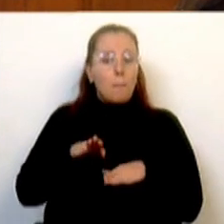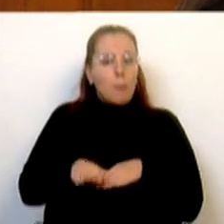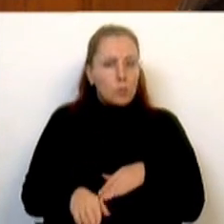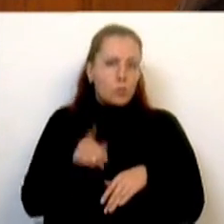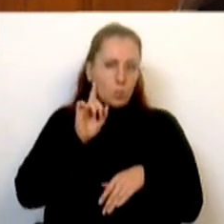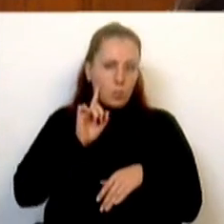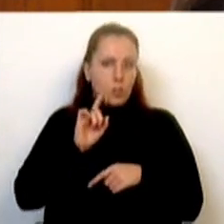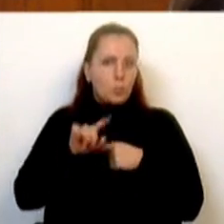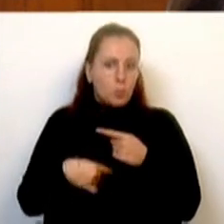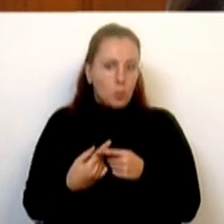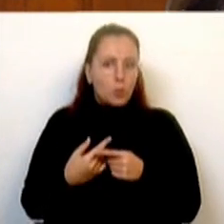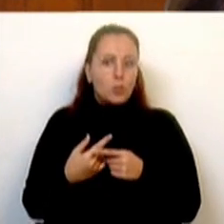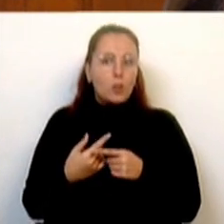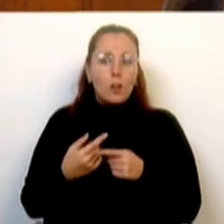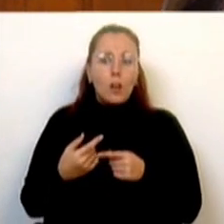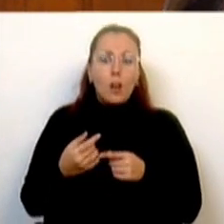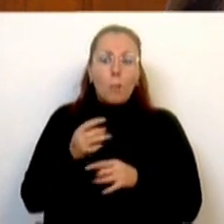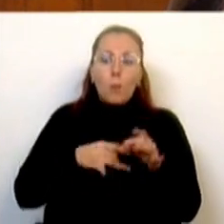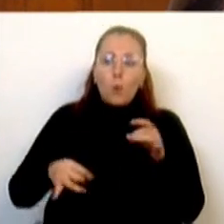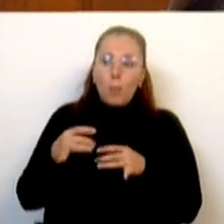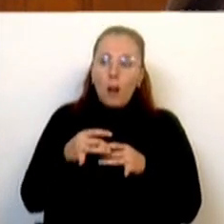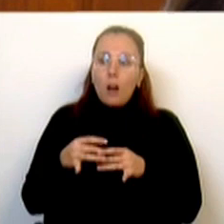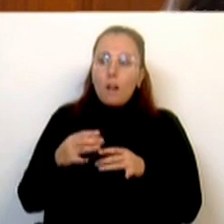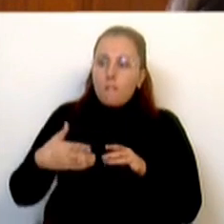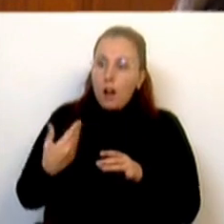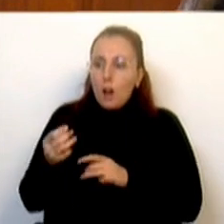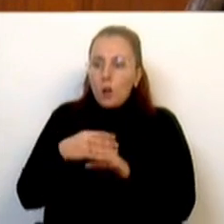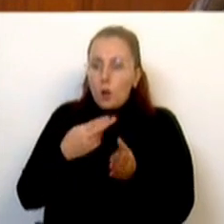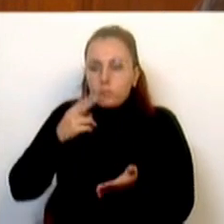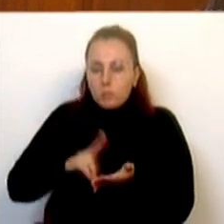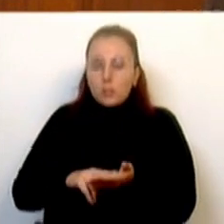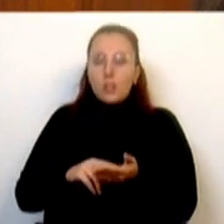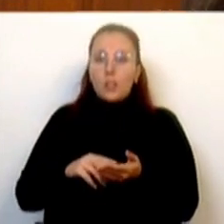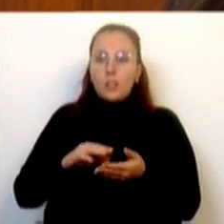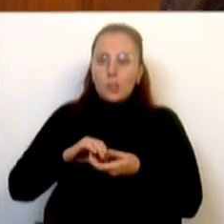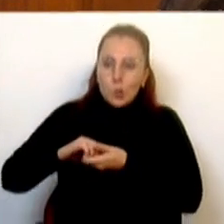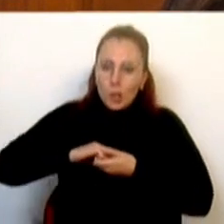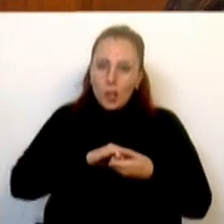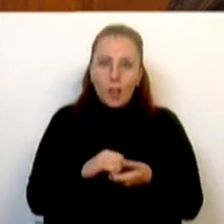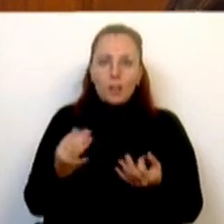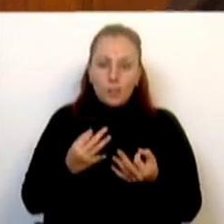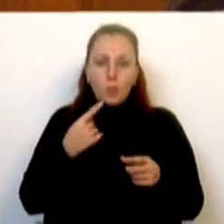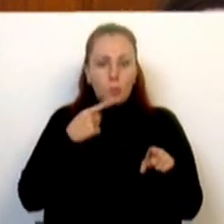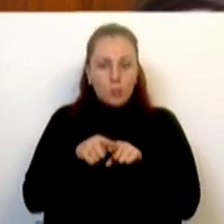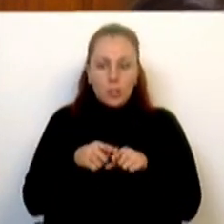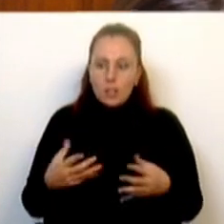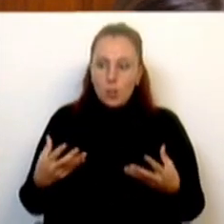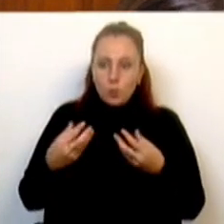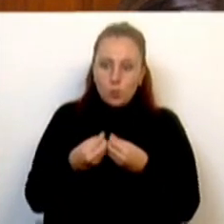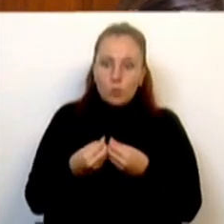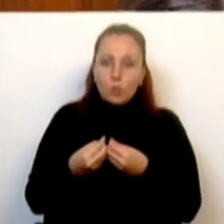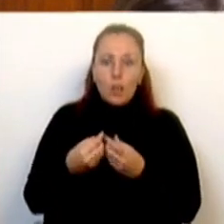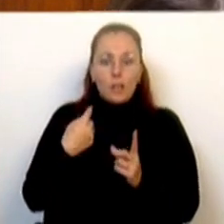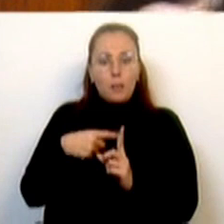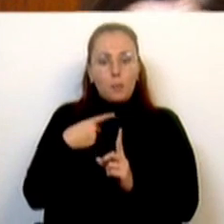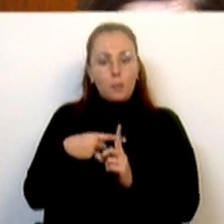em direção àquilo que há pouco designei, uma Europa Europeia, uma Europa com espírito de solidariedade, uma Europa que põe políticas em conjunto para benefício de todos